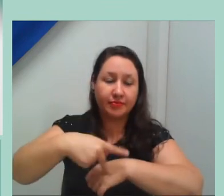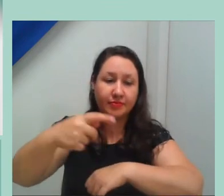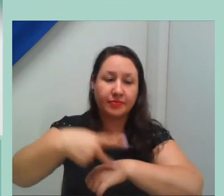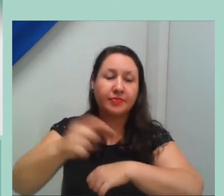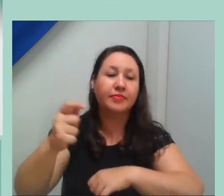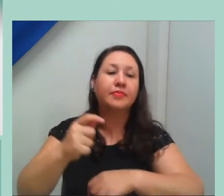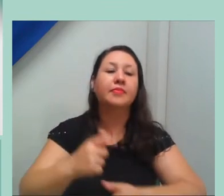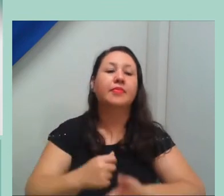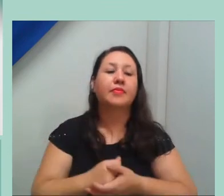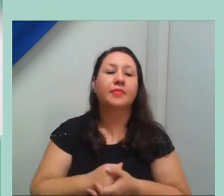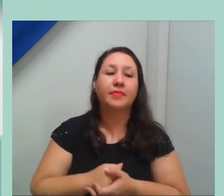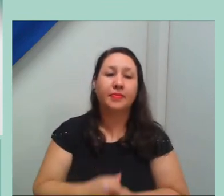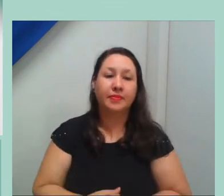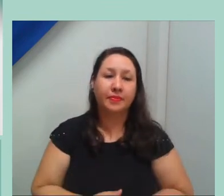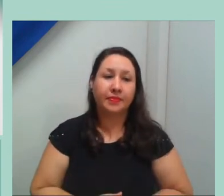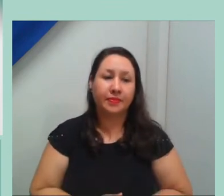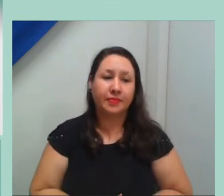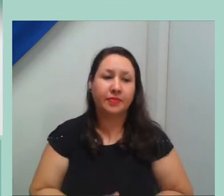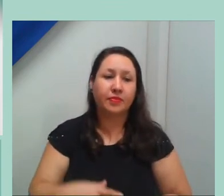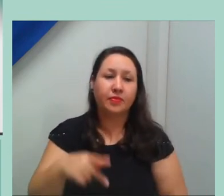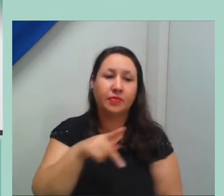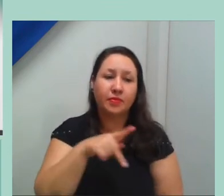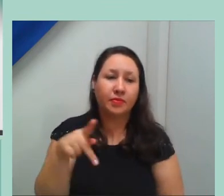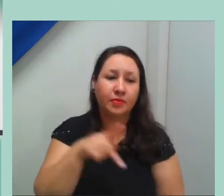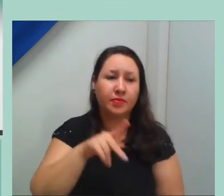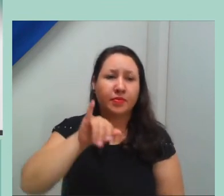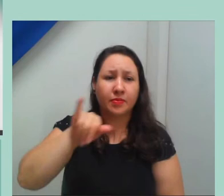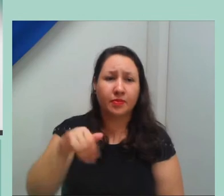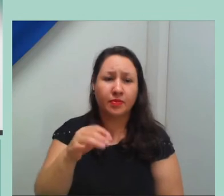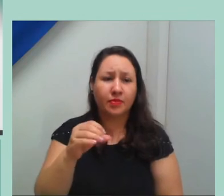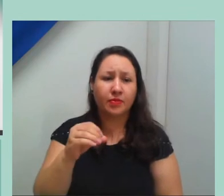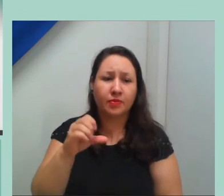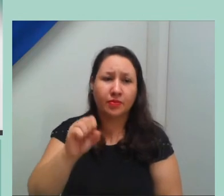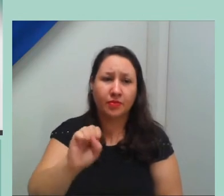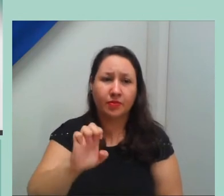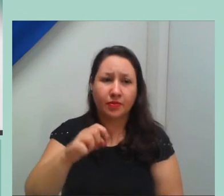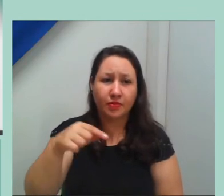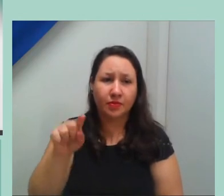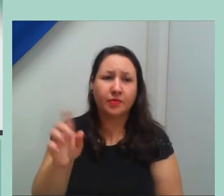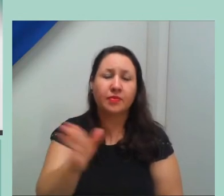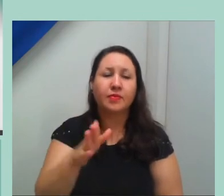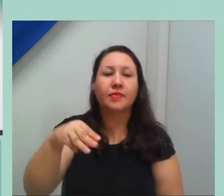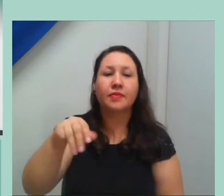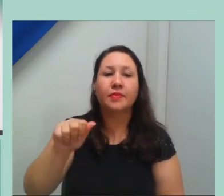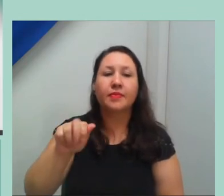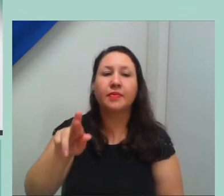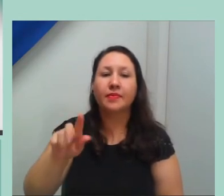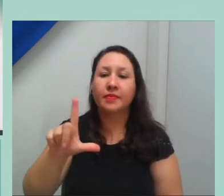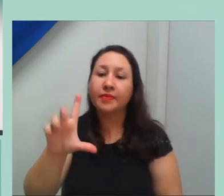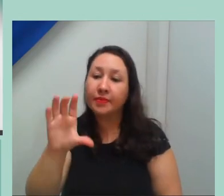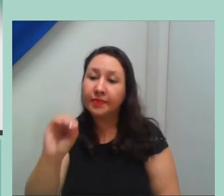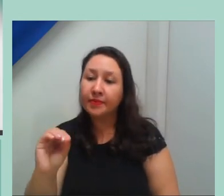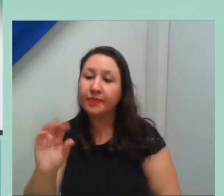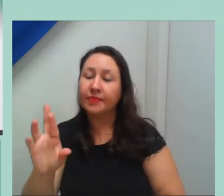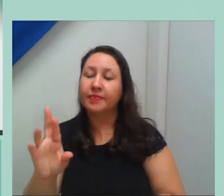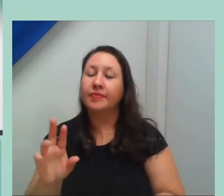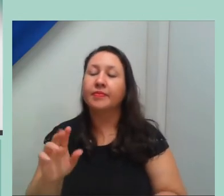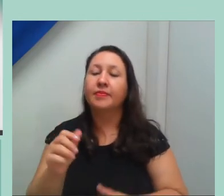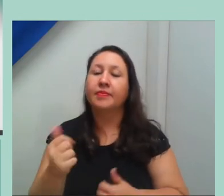e Pós-Graduação, professor José Marro Araújo de Azevedo, representando, então, o Pró-Reitor de Pesquisa,